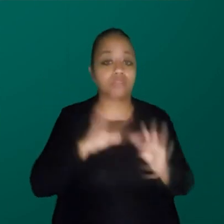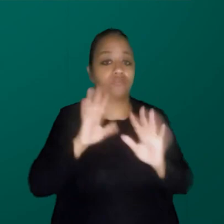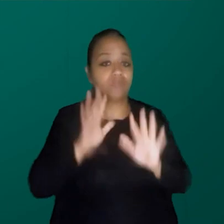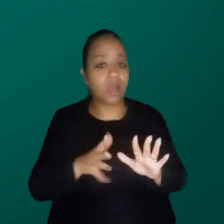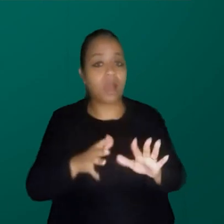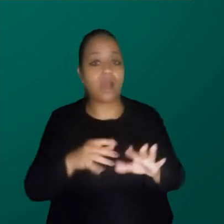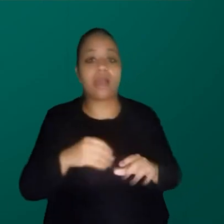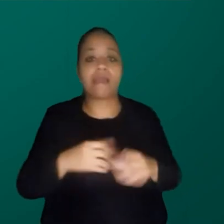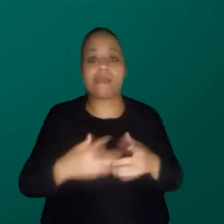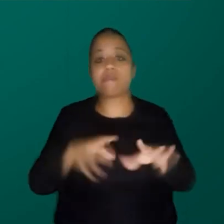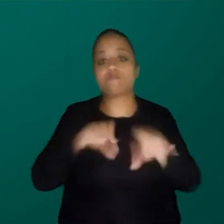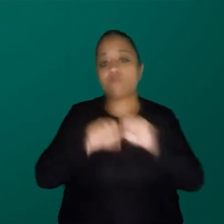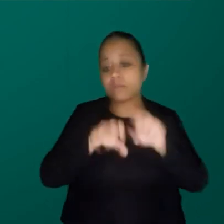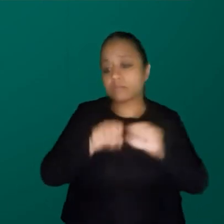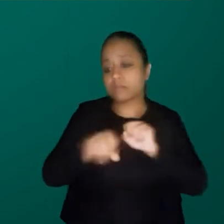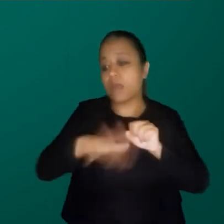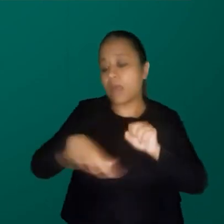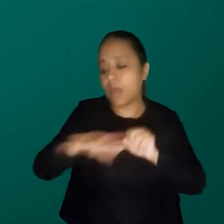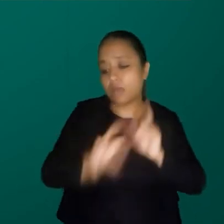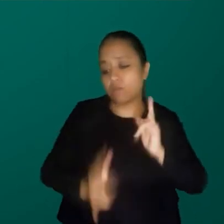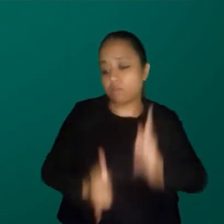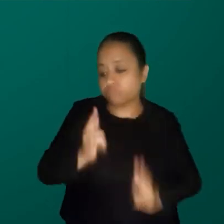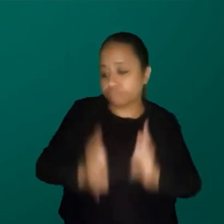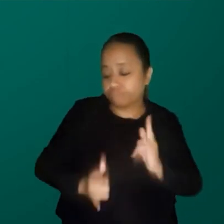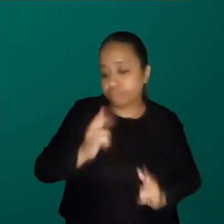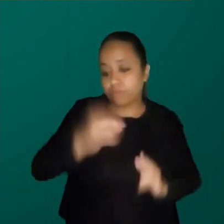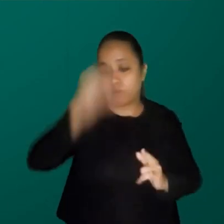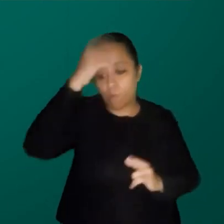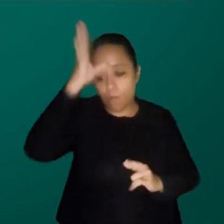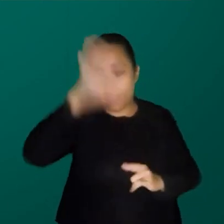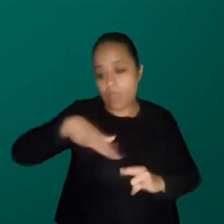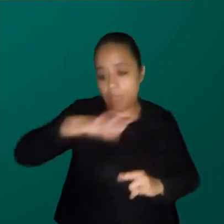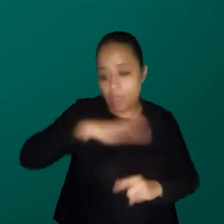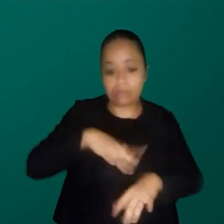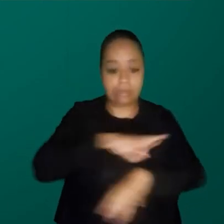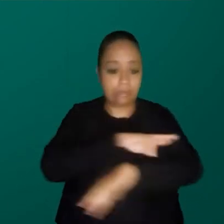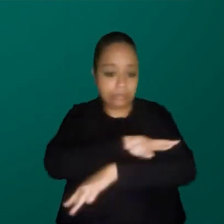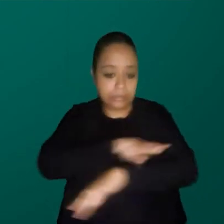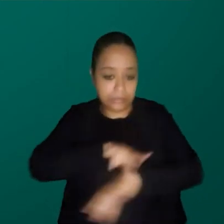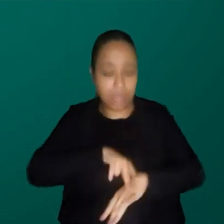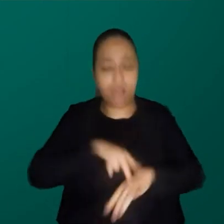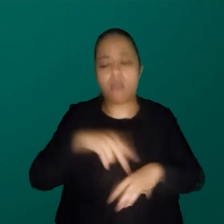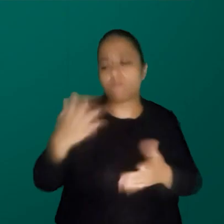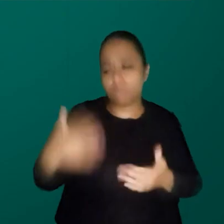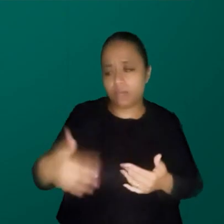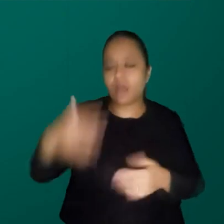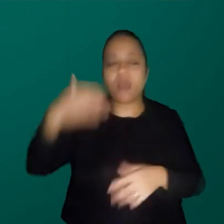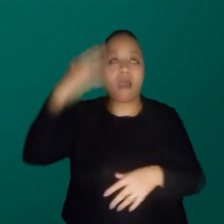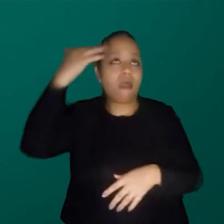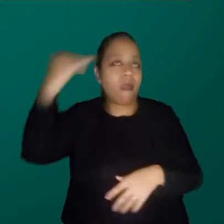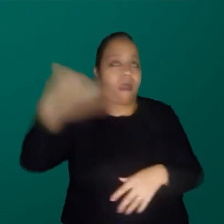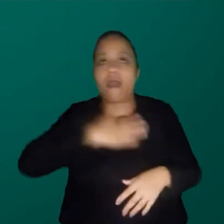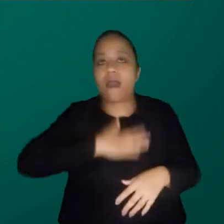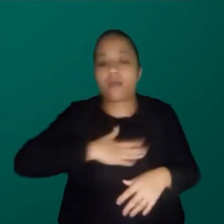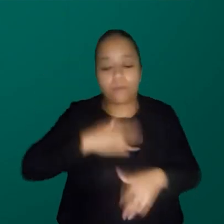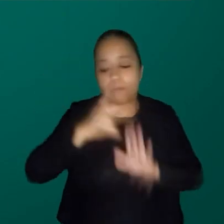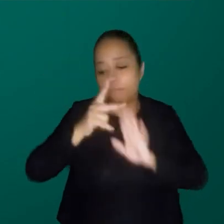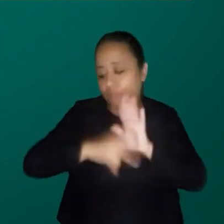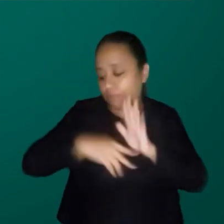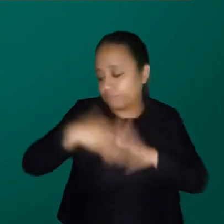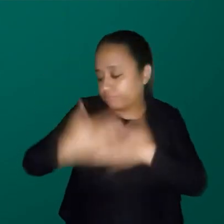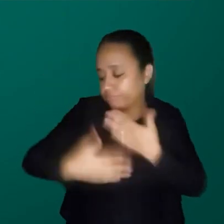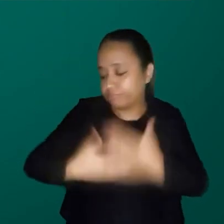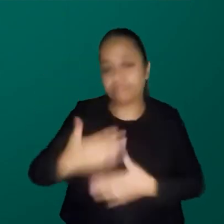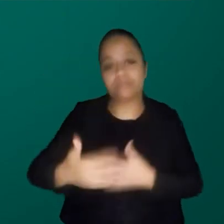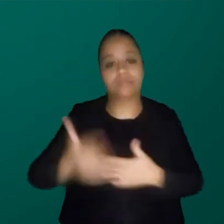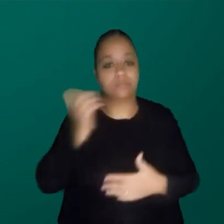letramento de robótica, letramento racial, já têm algum conhecimento, faz sucesso, elas adoram, o projeto anda, caminha.